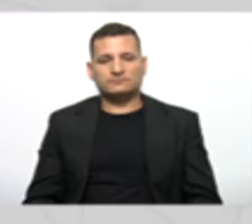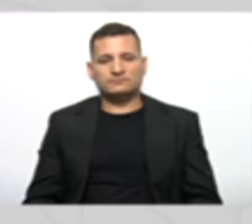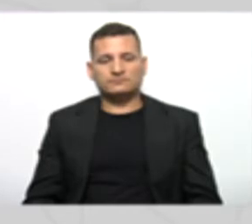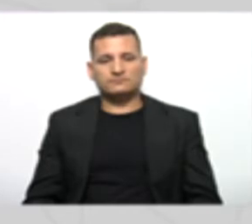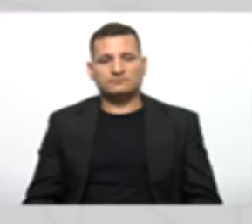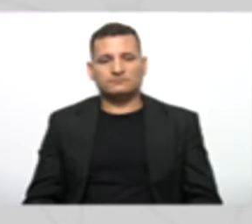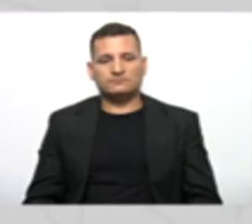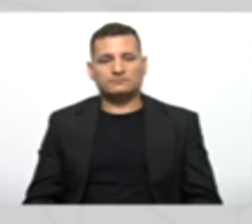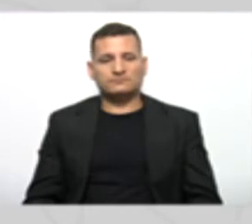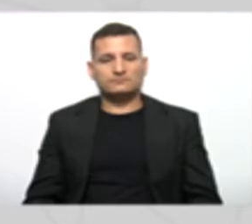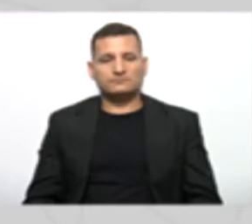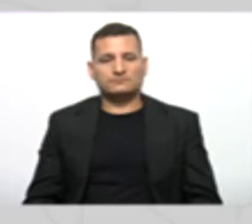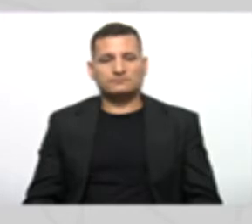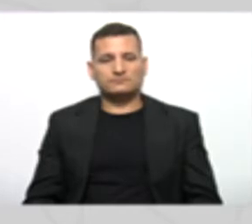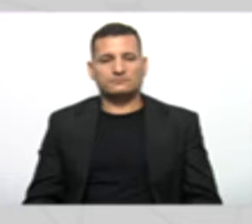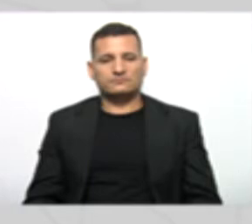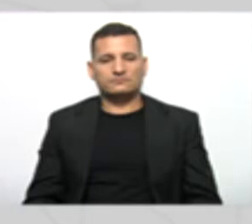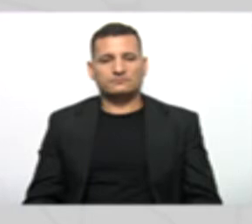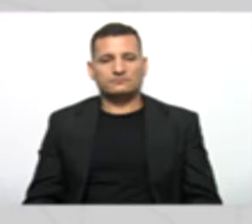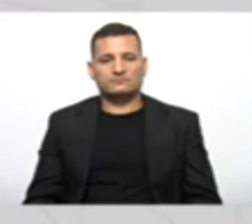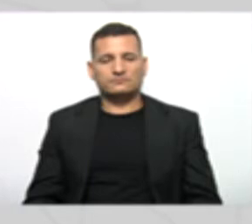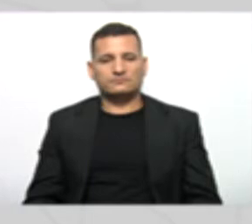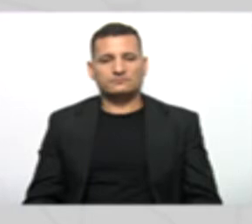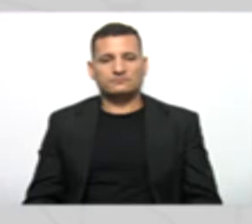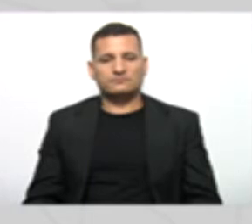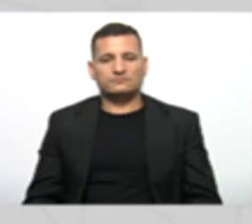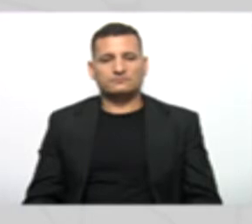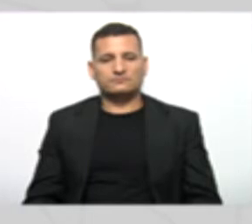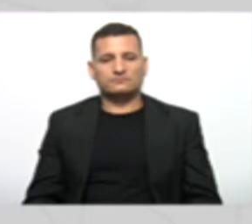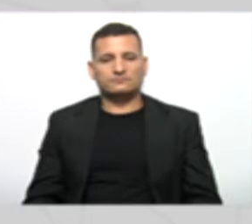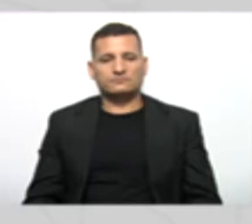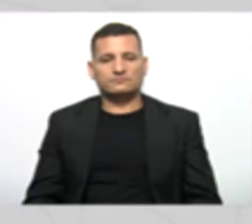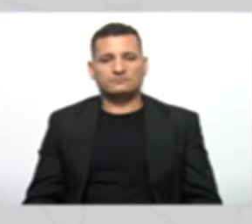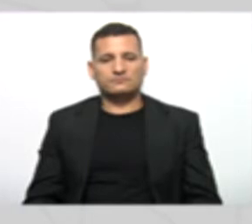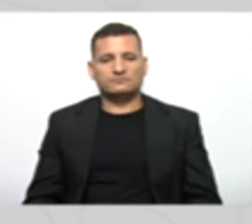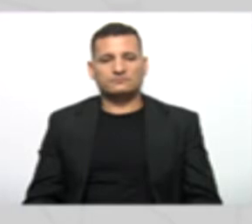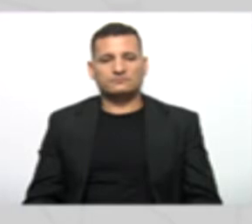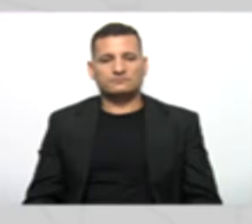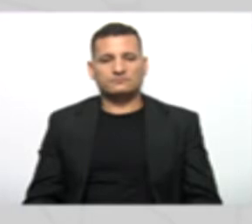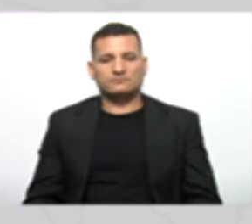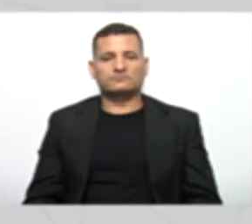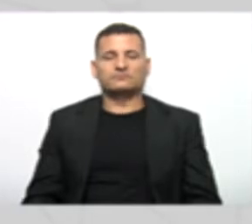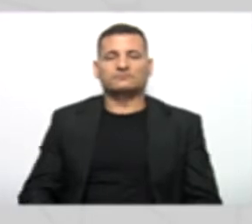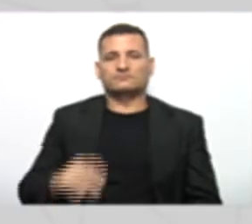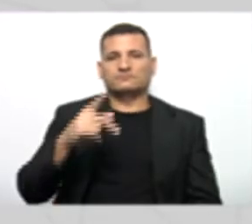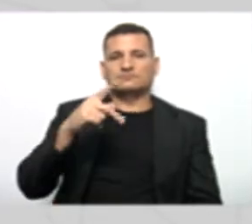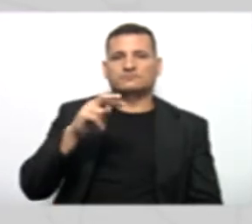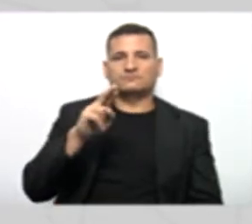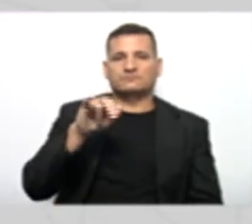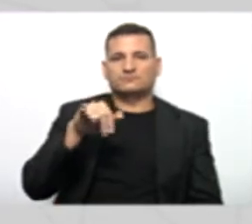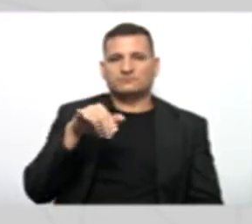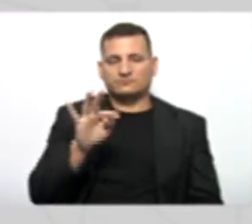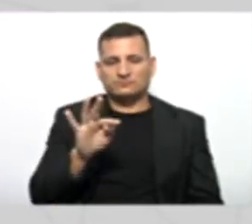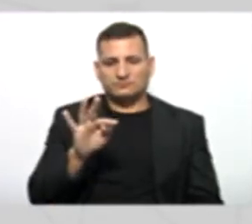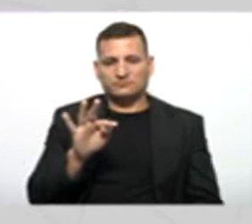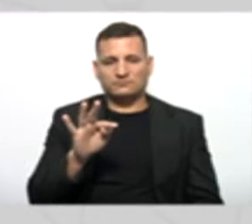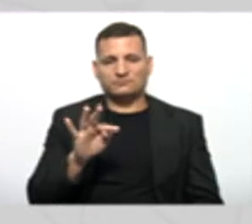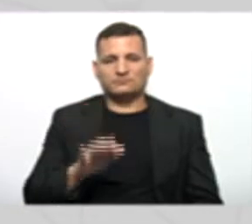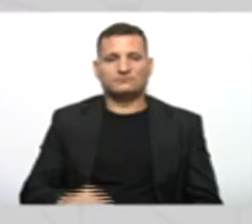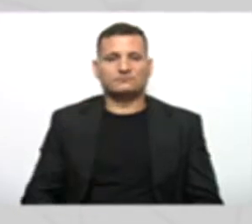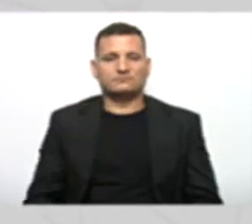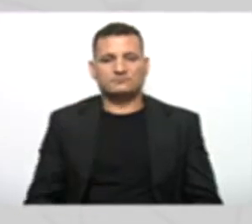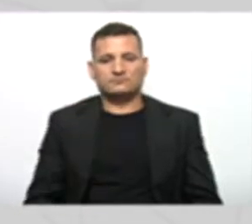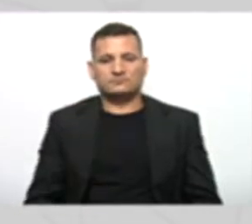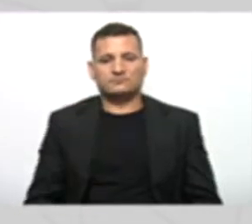vocês Tá ok? Eu acho que vai dar para ver aí Dentro do método Exib Print Aí nós vamos fazer assim,